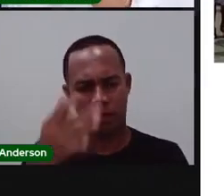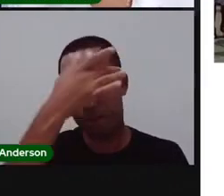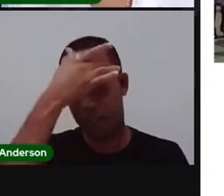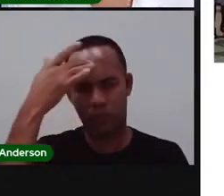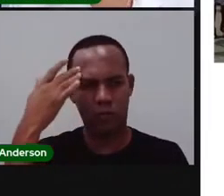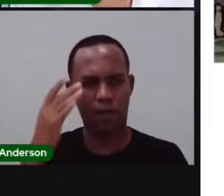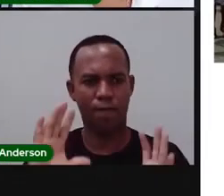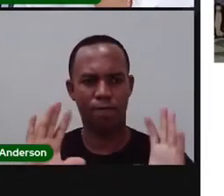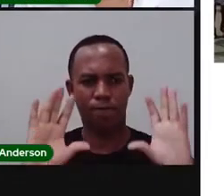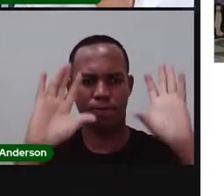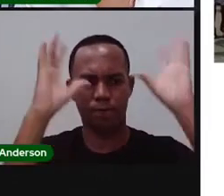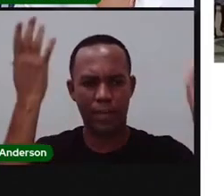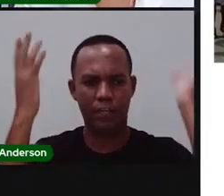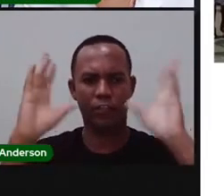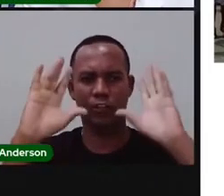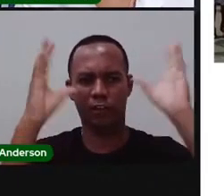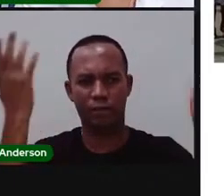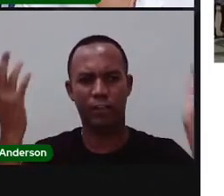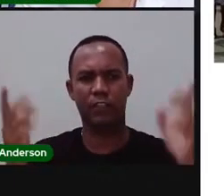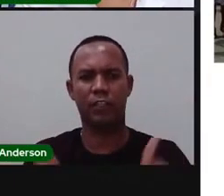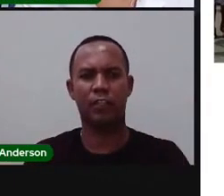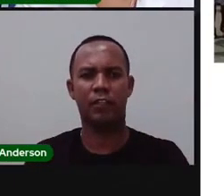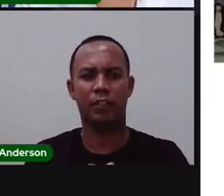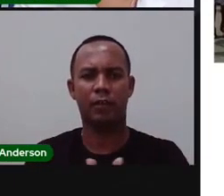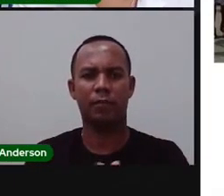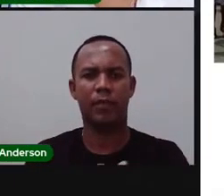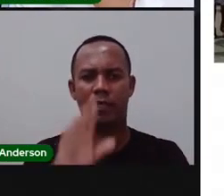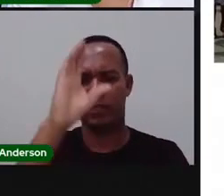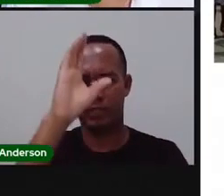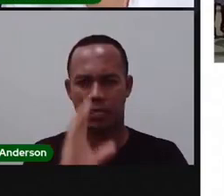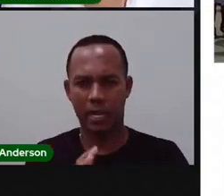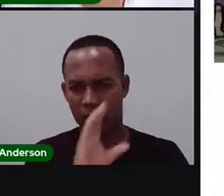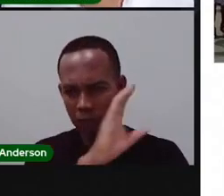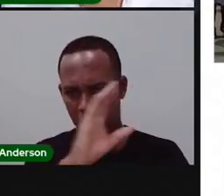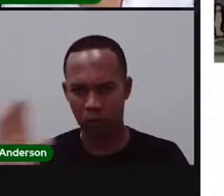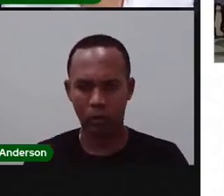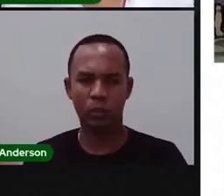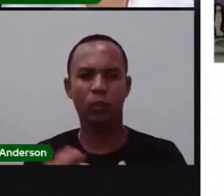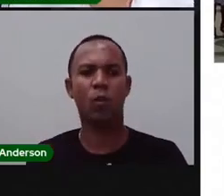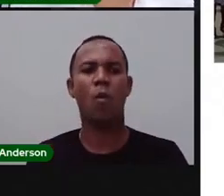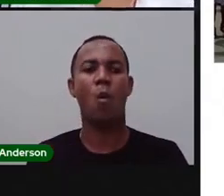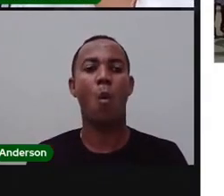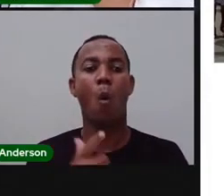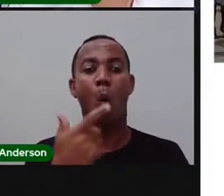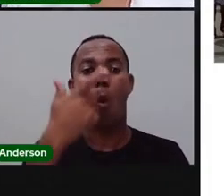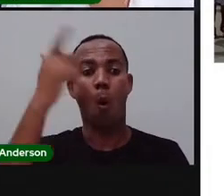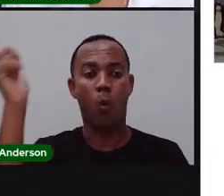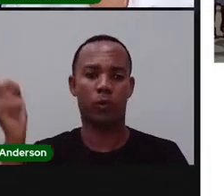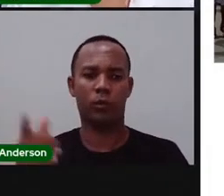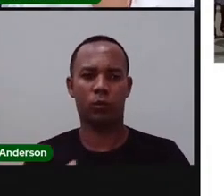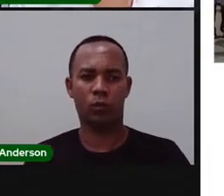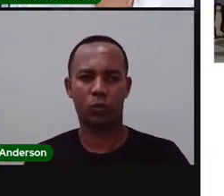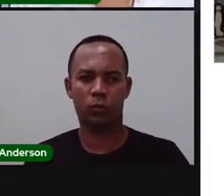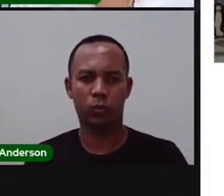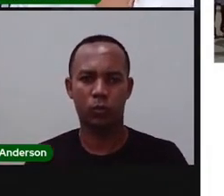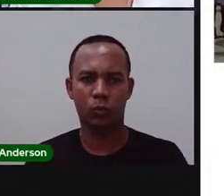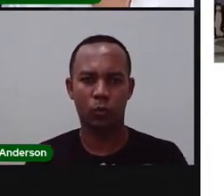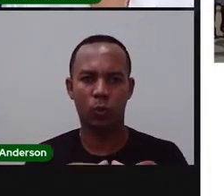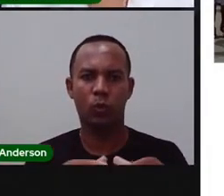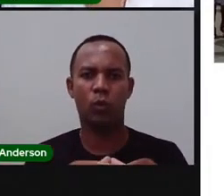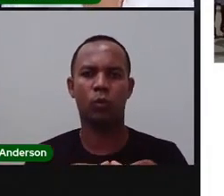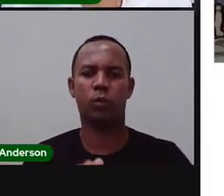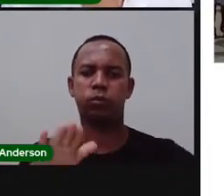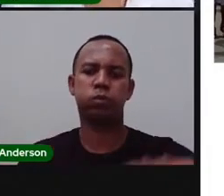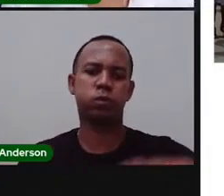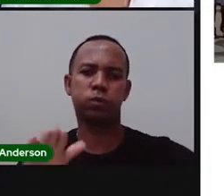dessa festa que é voltada para os católicos e uma parte da festa também que é voltada para as